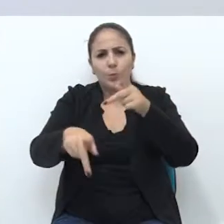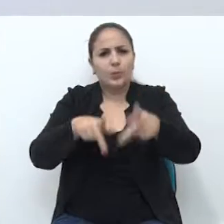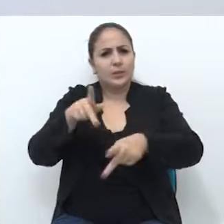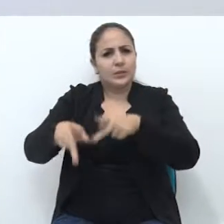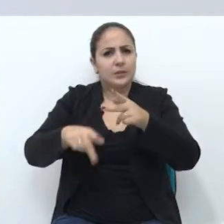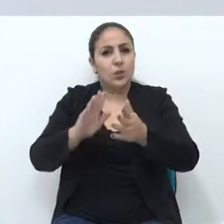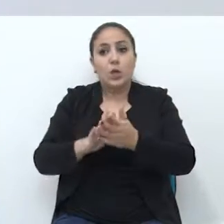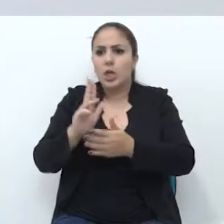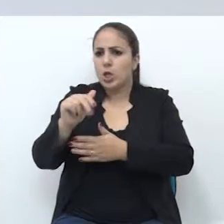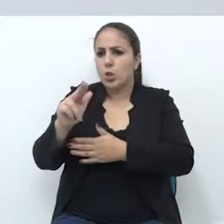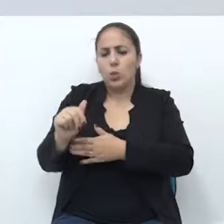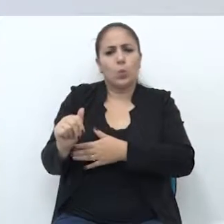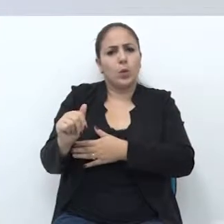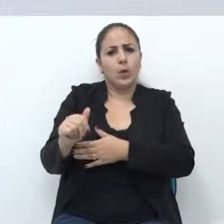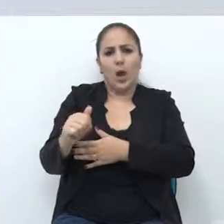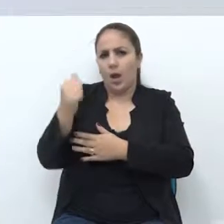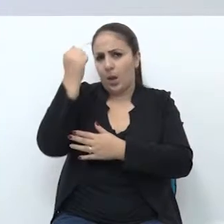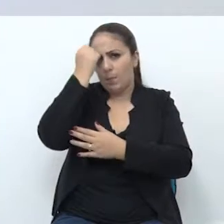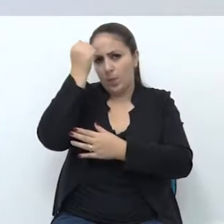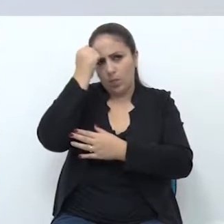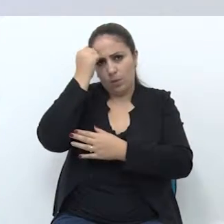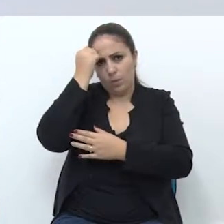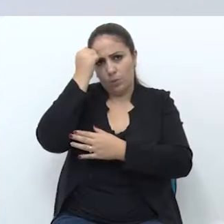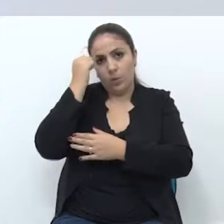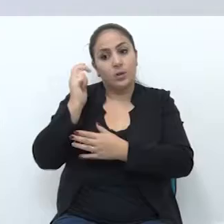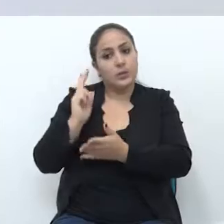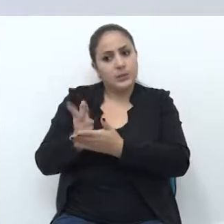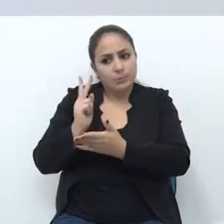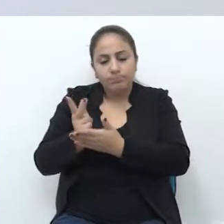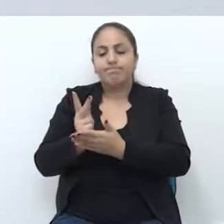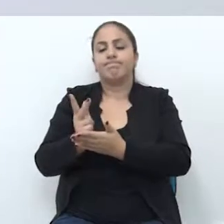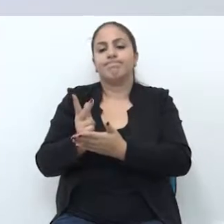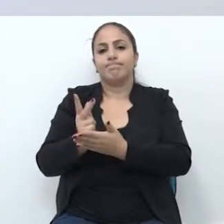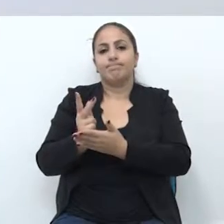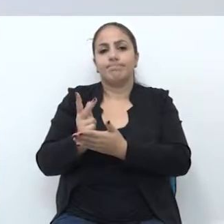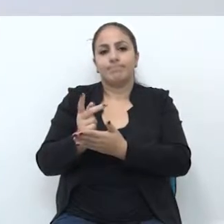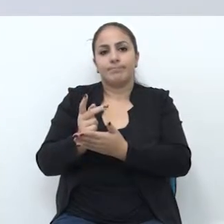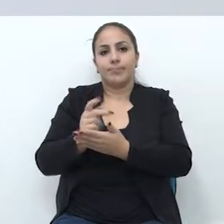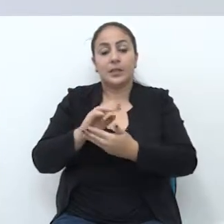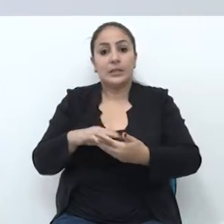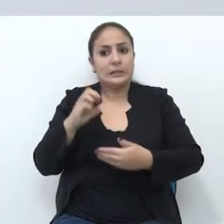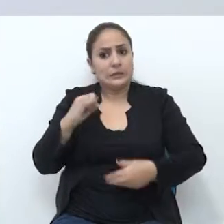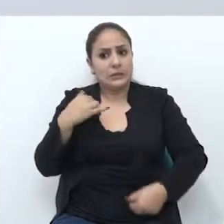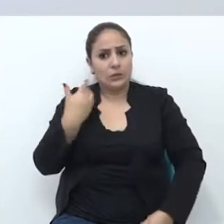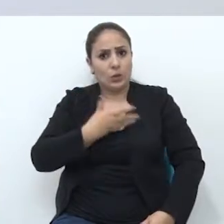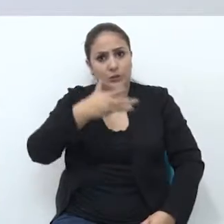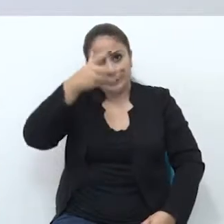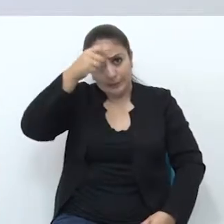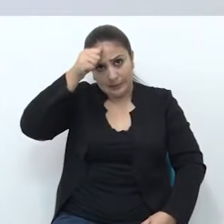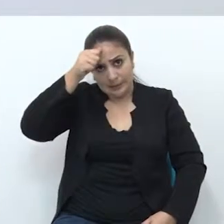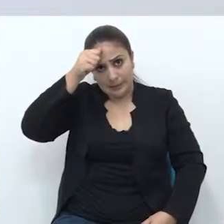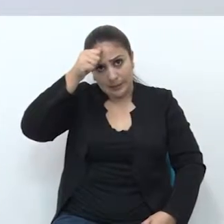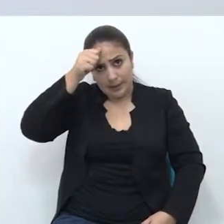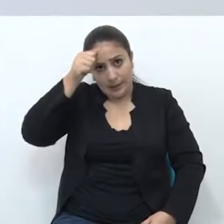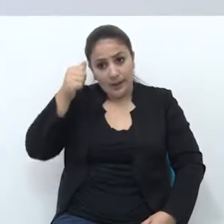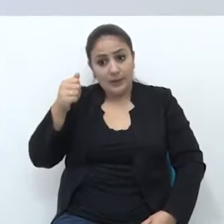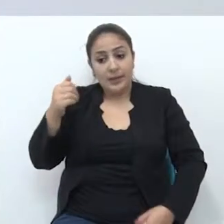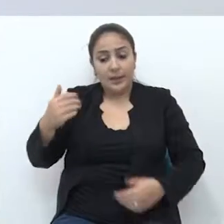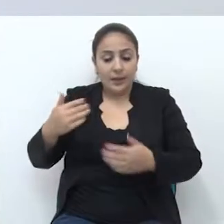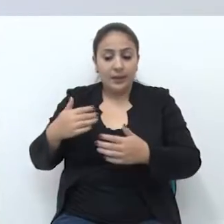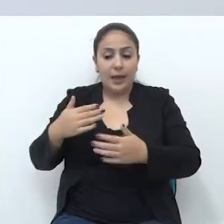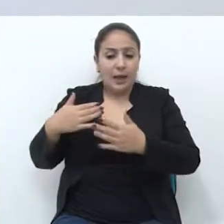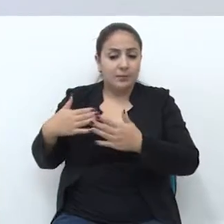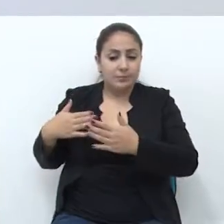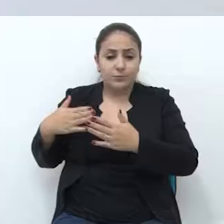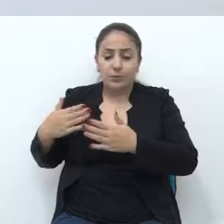atrás naquilo que Ele se propôs, né? E se nós analisarmos o caminho com Ele até o Calvário, na